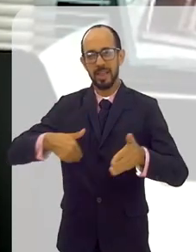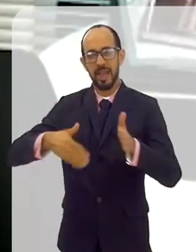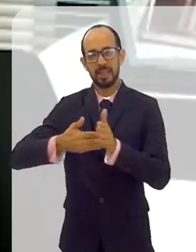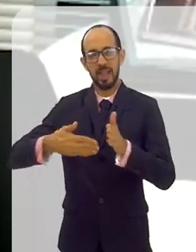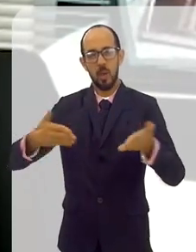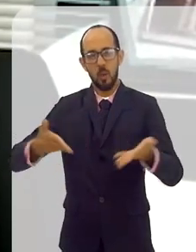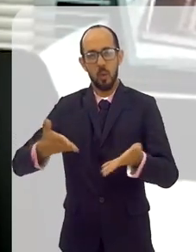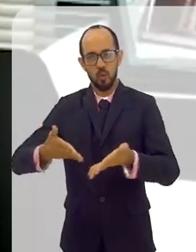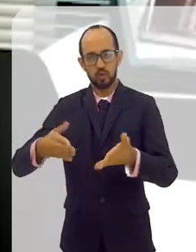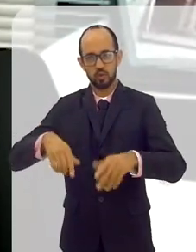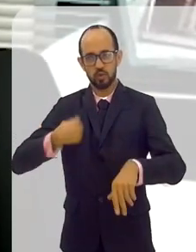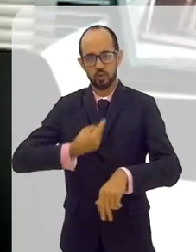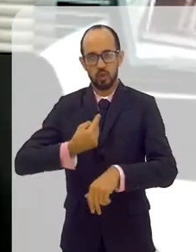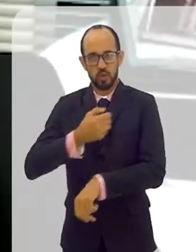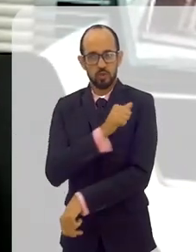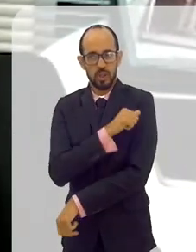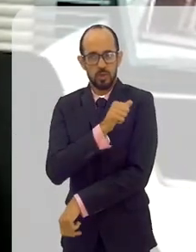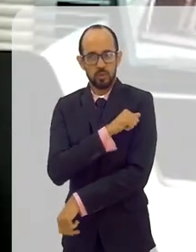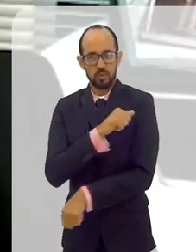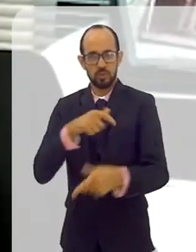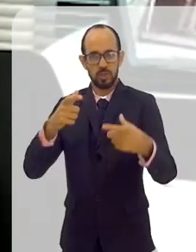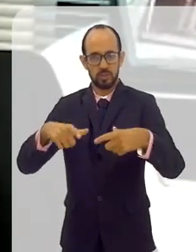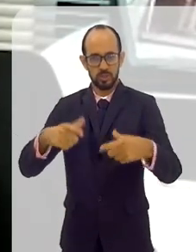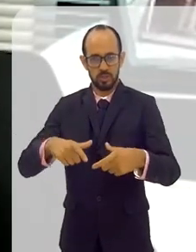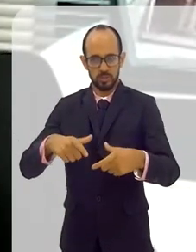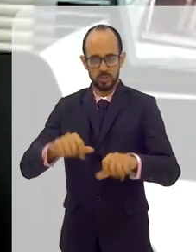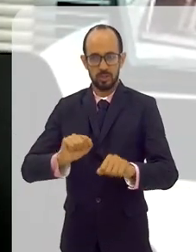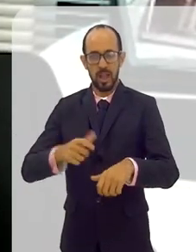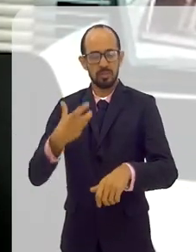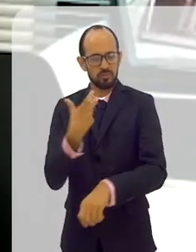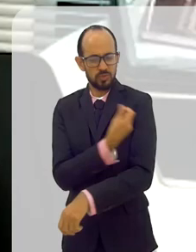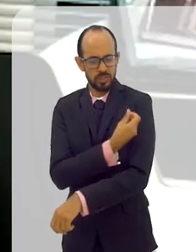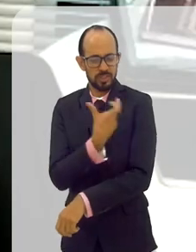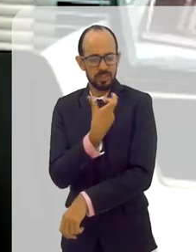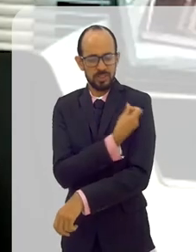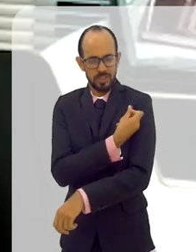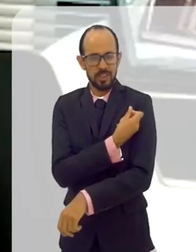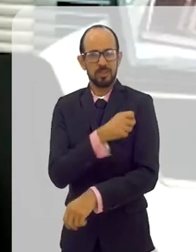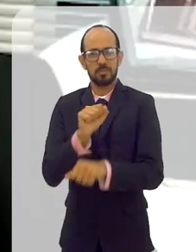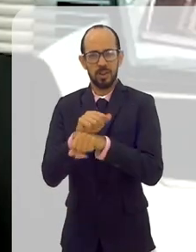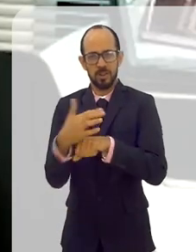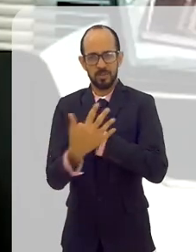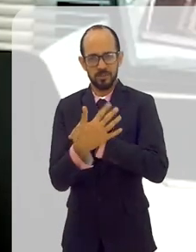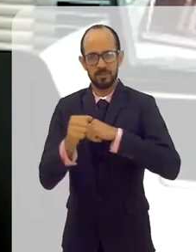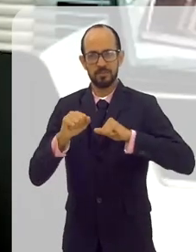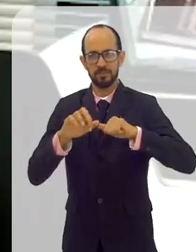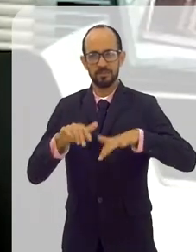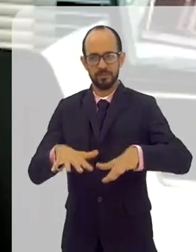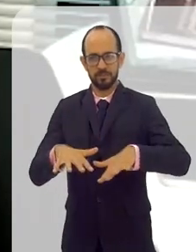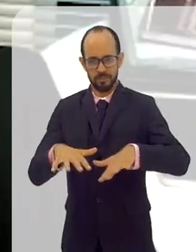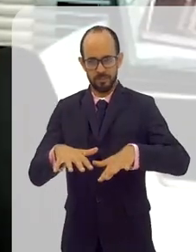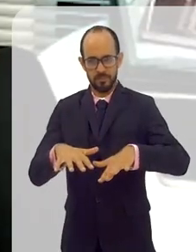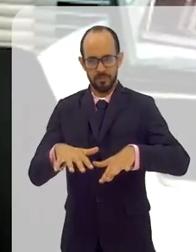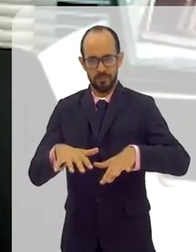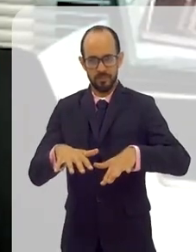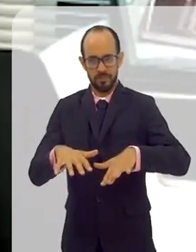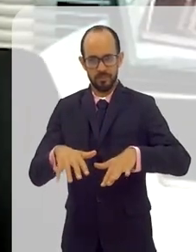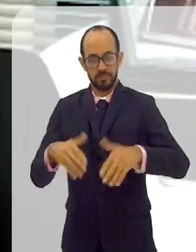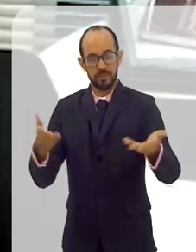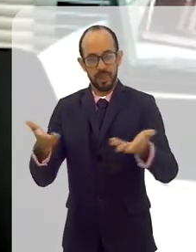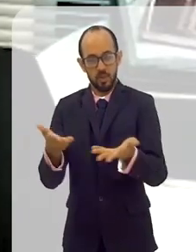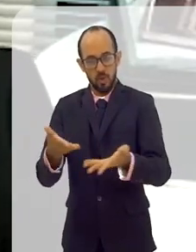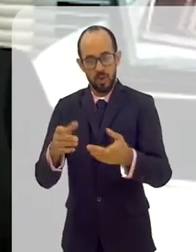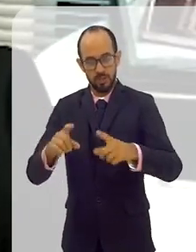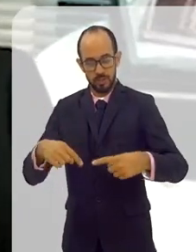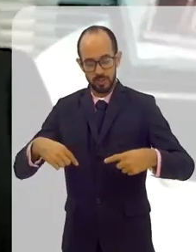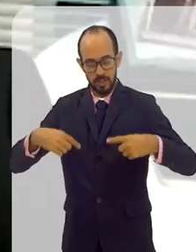estão nesses locais, nos postos de saúde, vacinando para a Covid-19. E agora nós